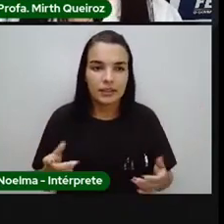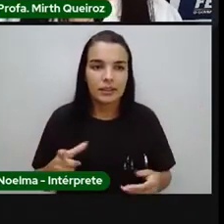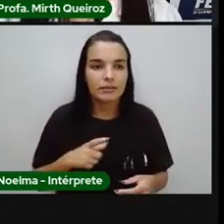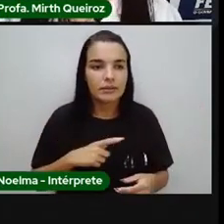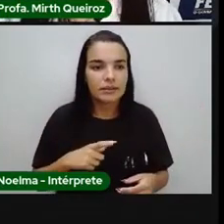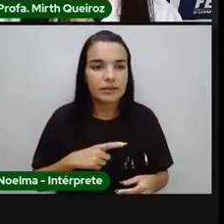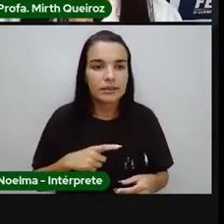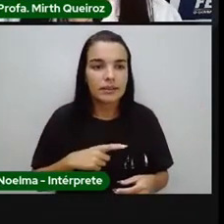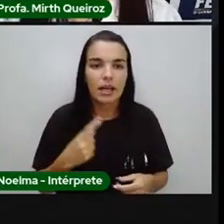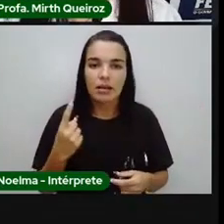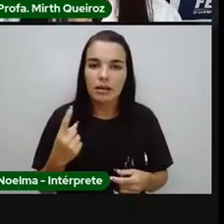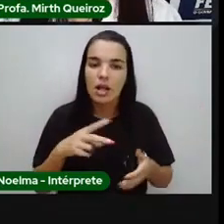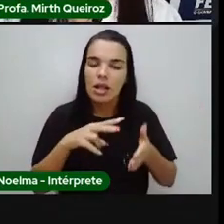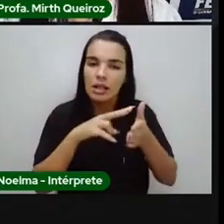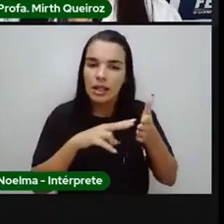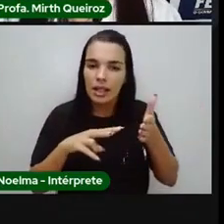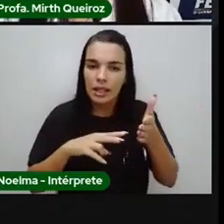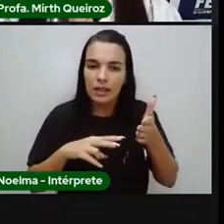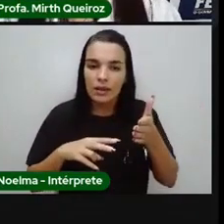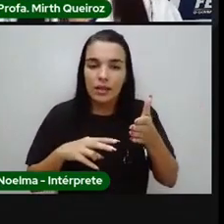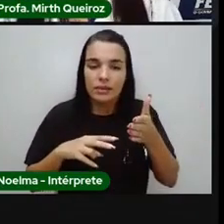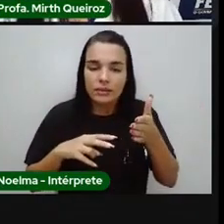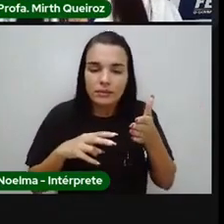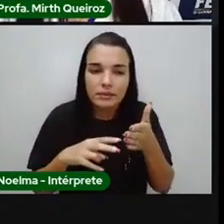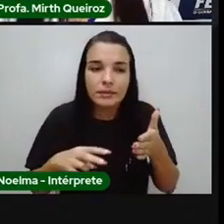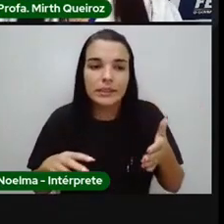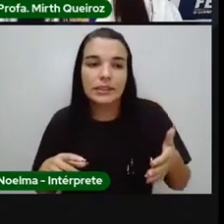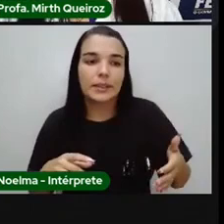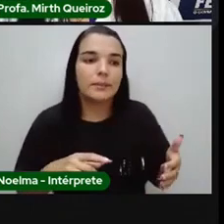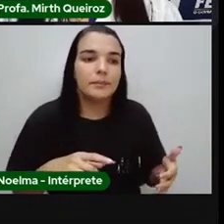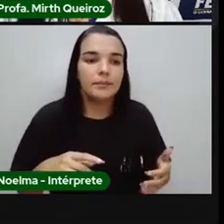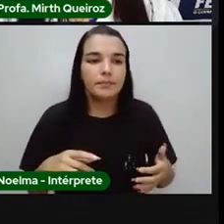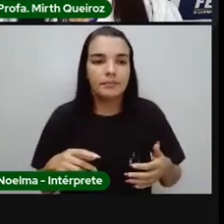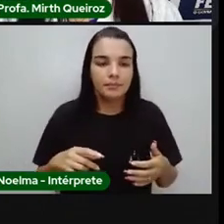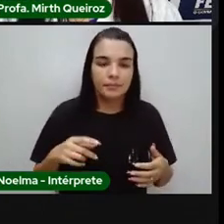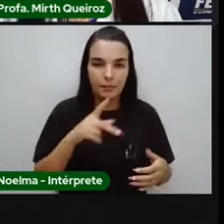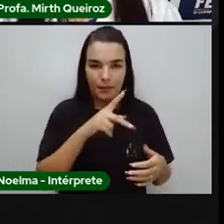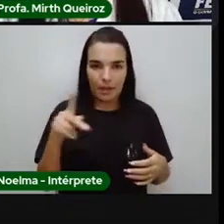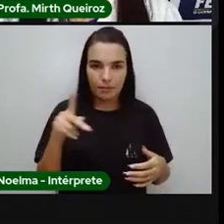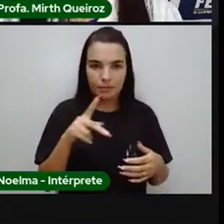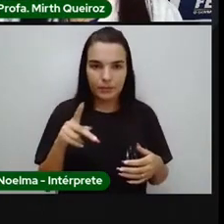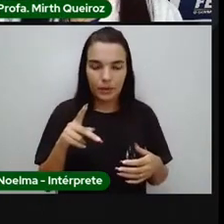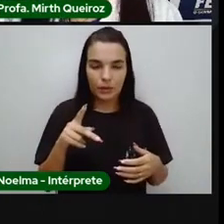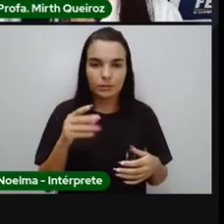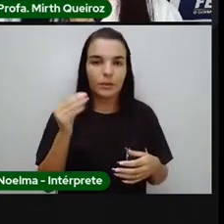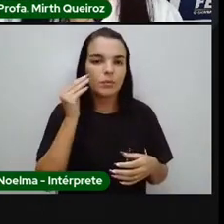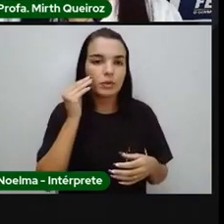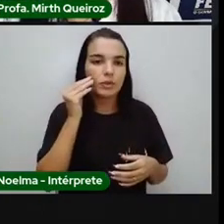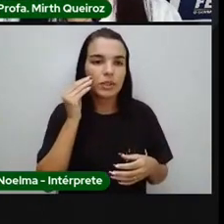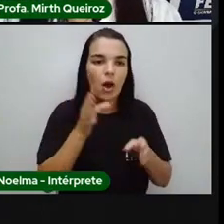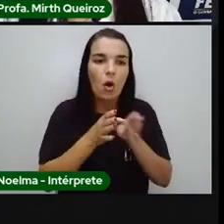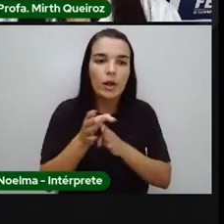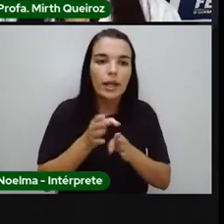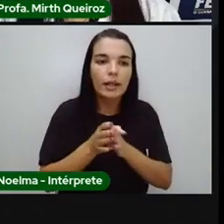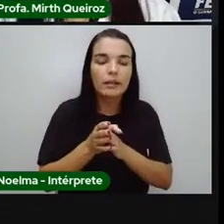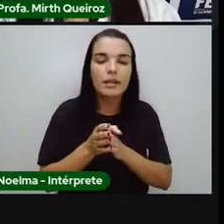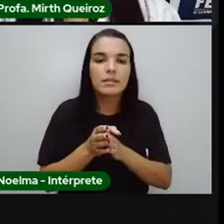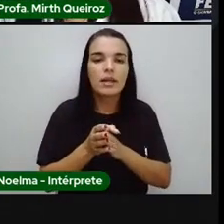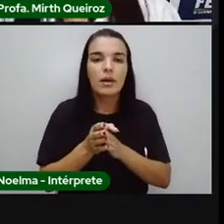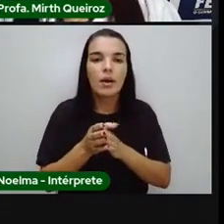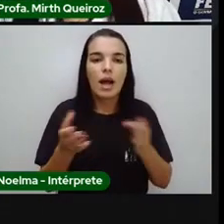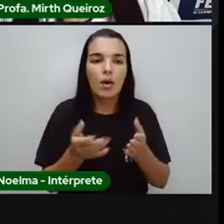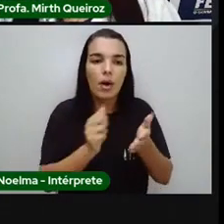também vão fazer uma leitura, né? E a prova trouxe aqui para vocês algumas orientações para essa atividade.